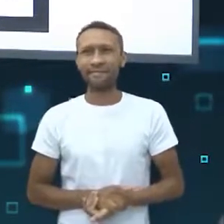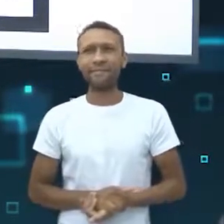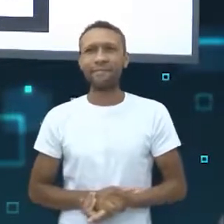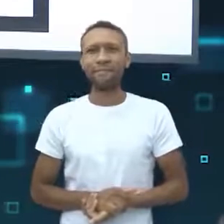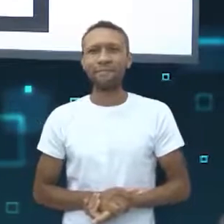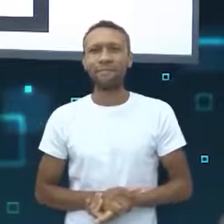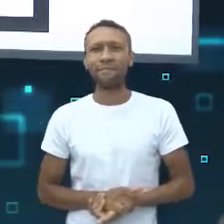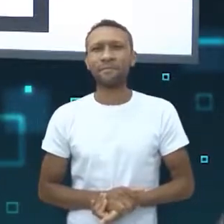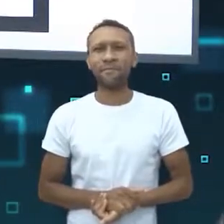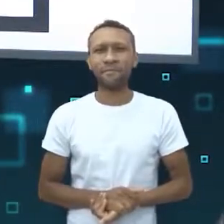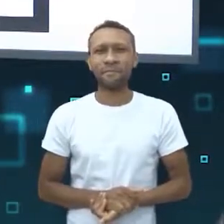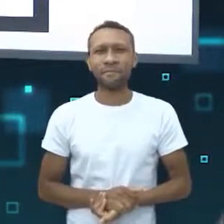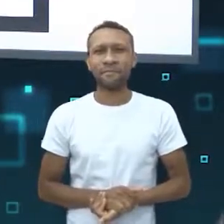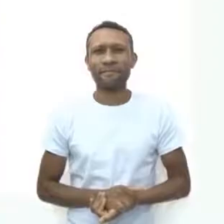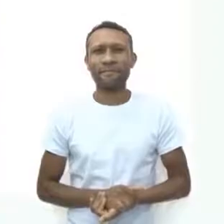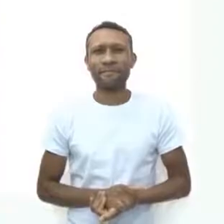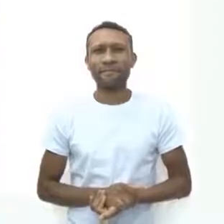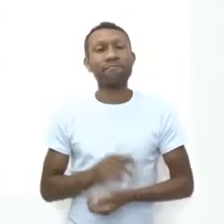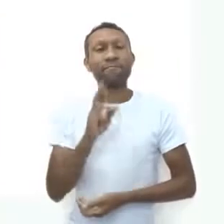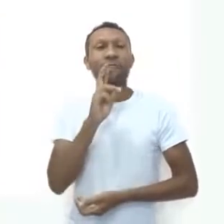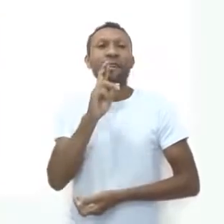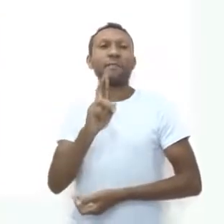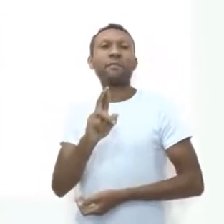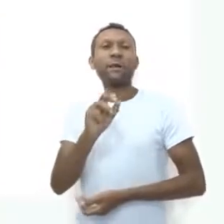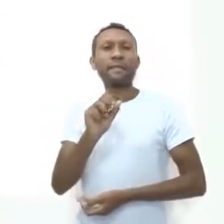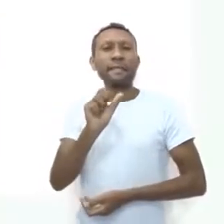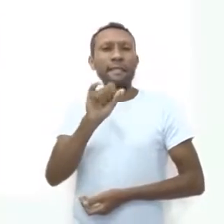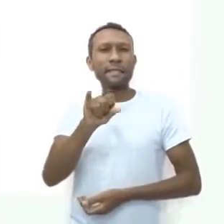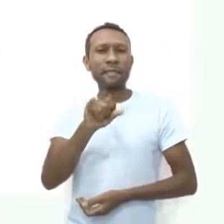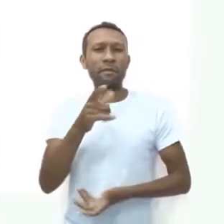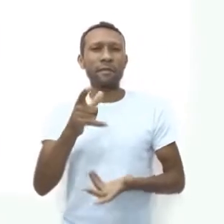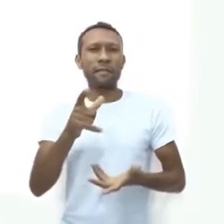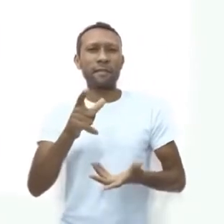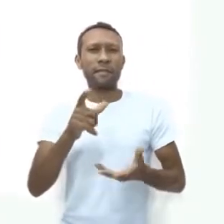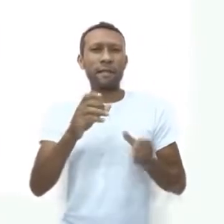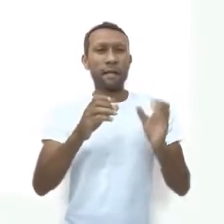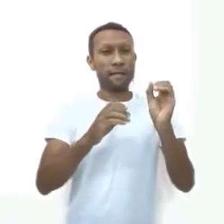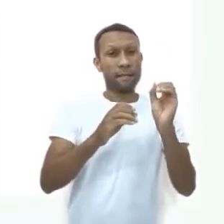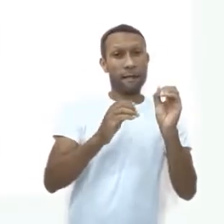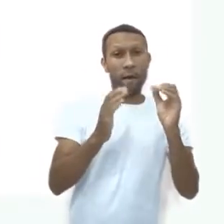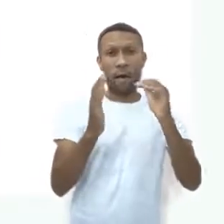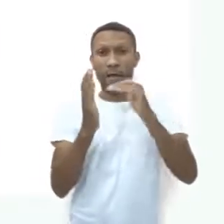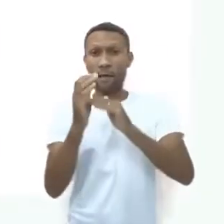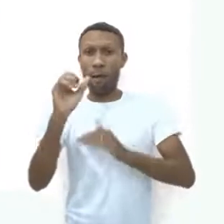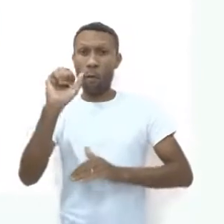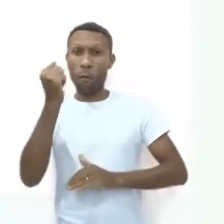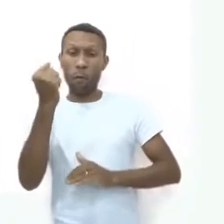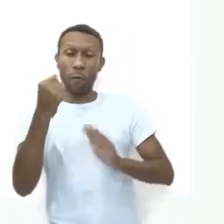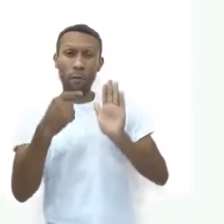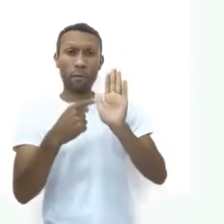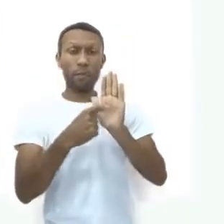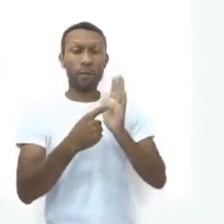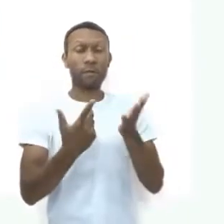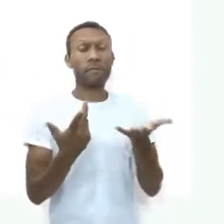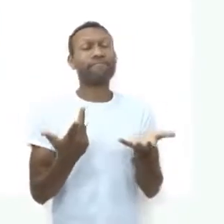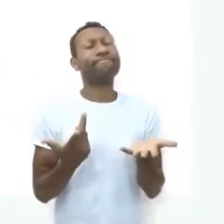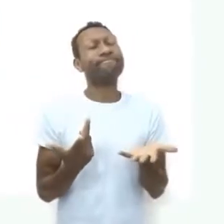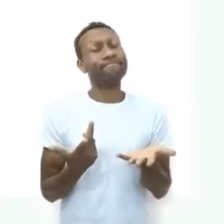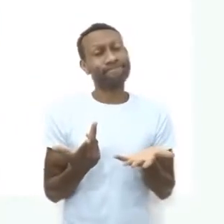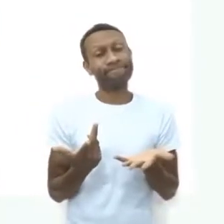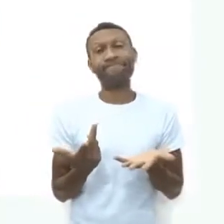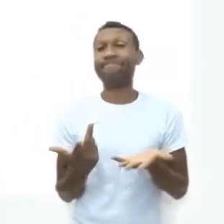Vamos ver aqui. Resultados. Se você fez de zero a oito pontos, e